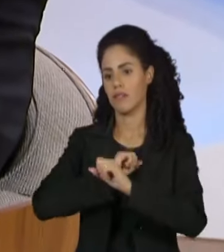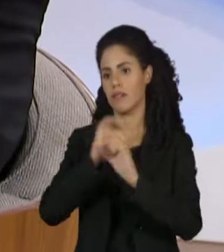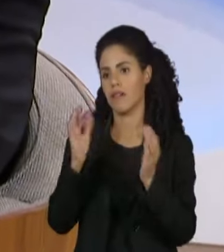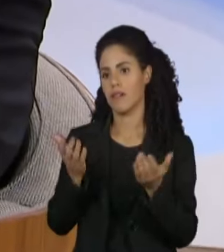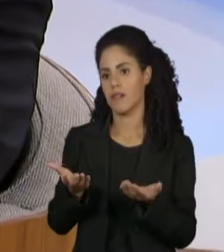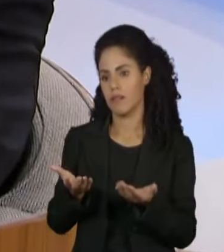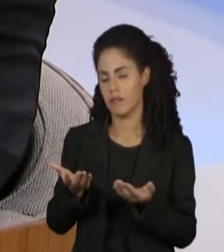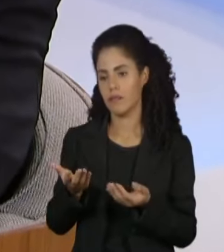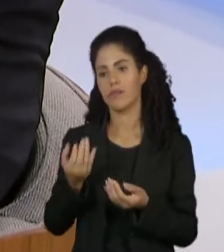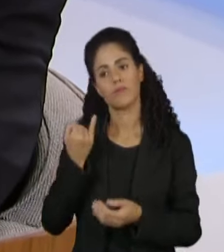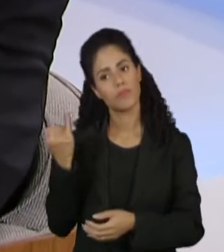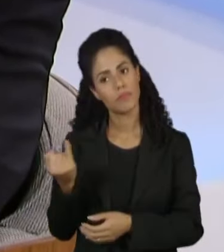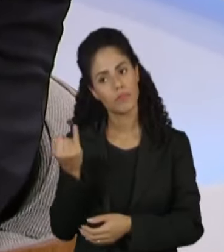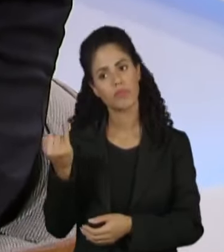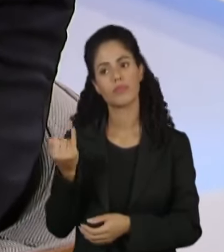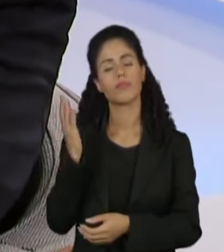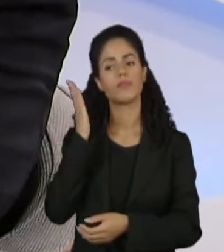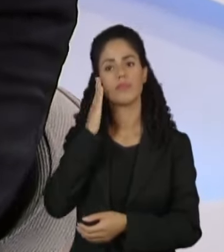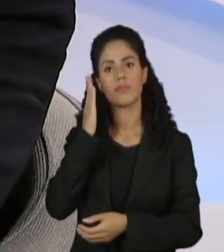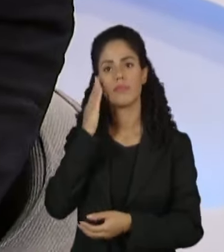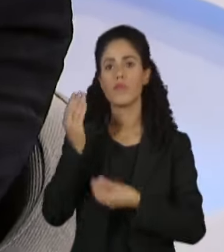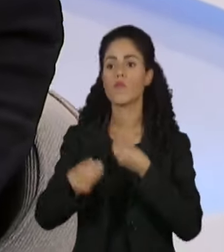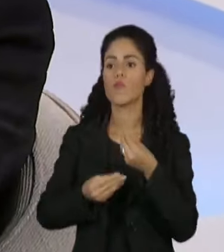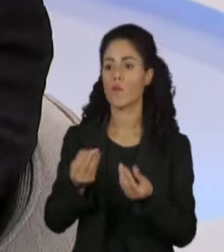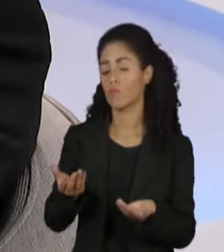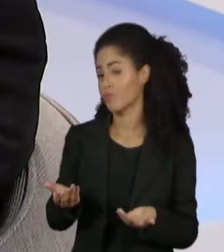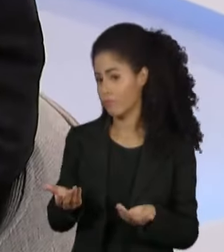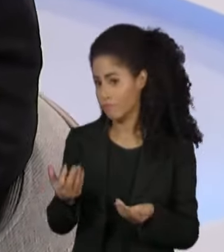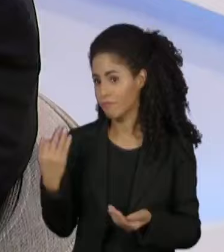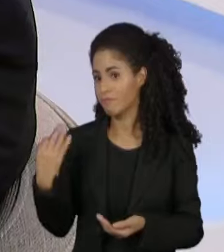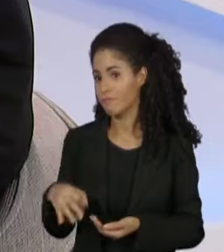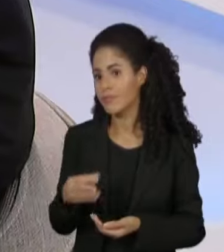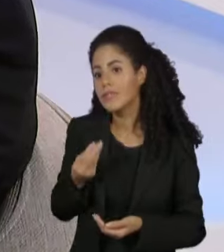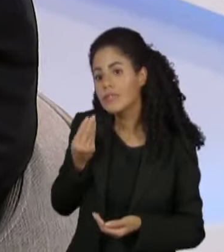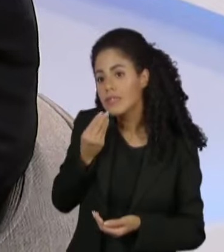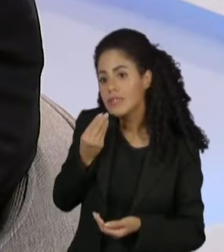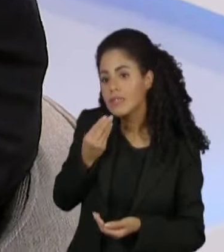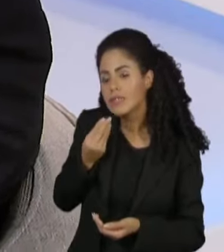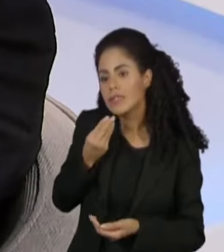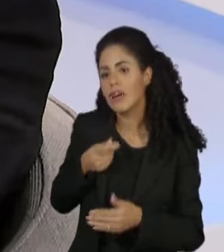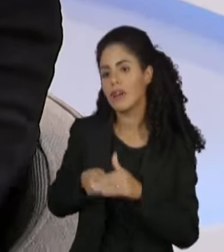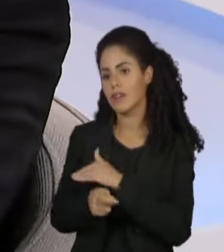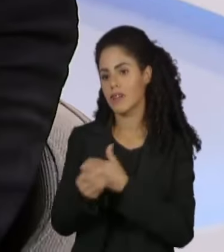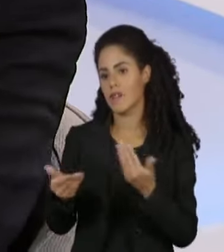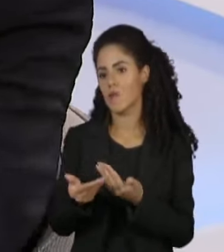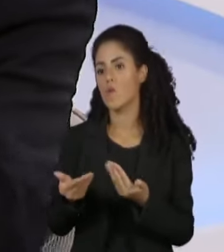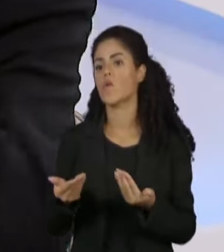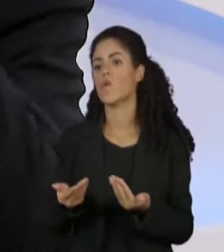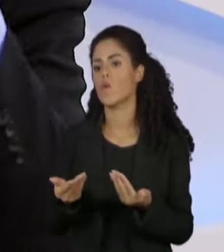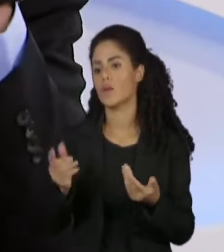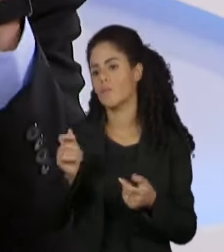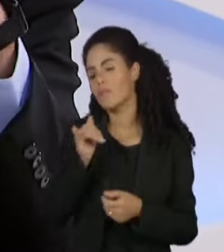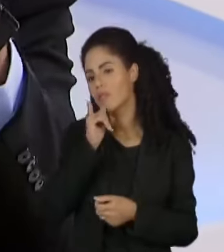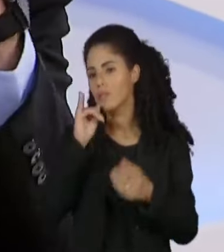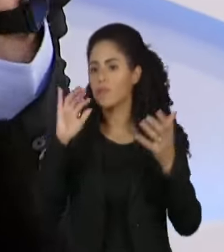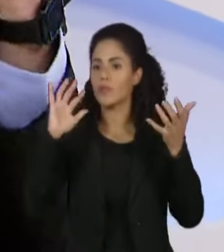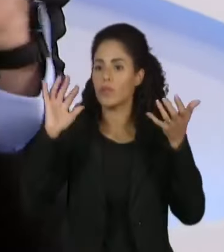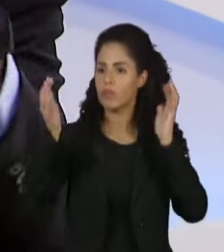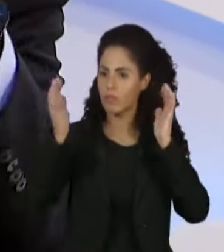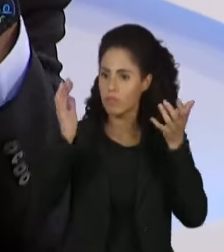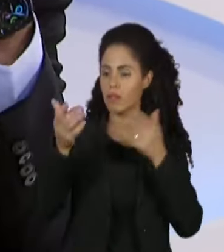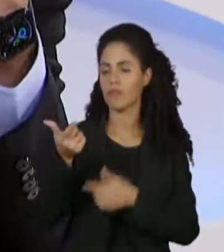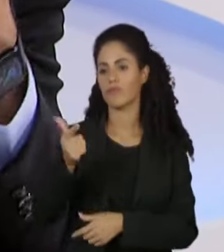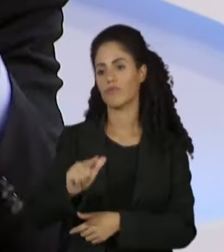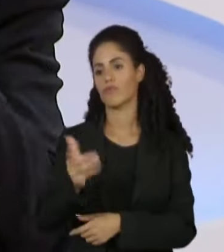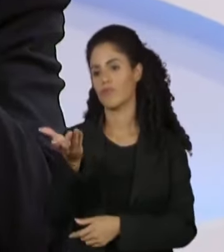e, portanto, menos arriscados é o contrário do que a gente precisa para o financiamento climático. É o contrário